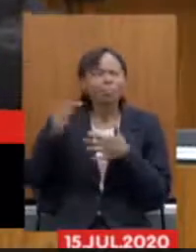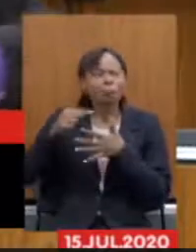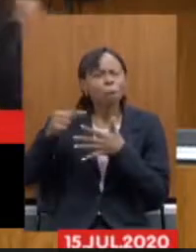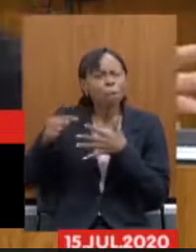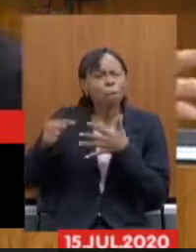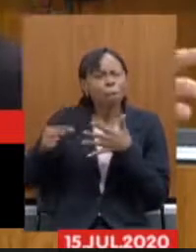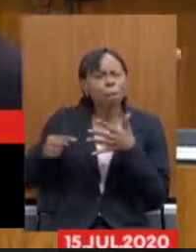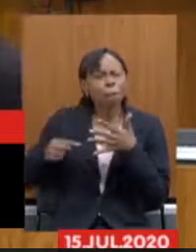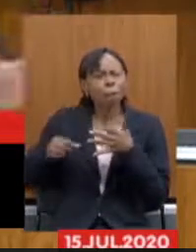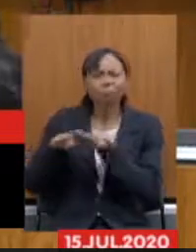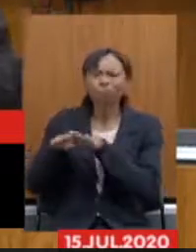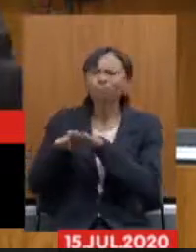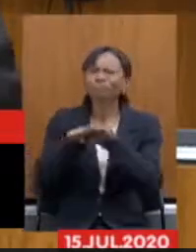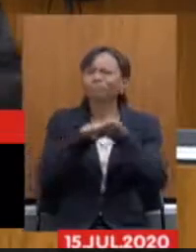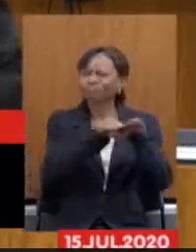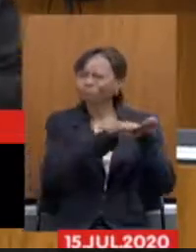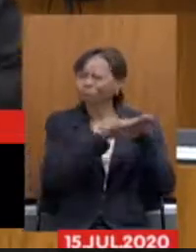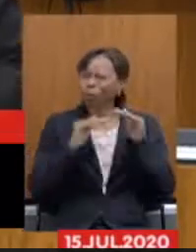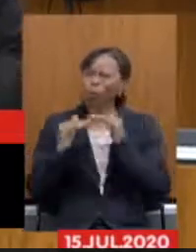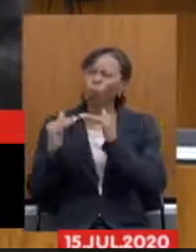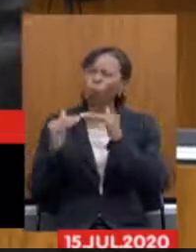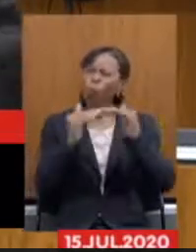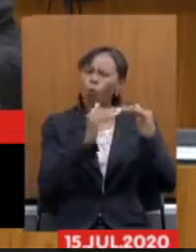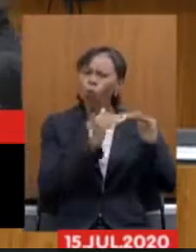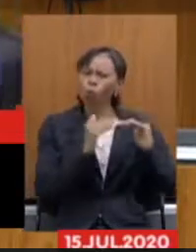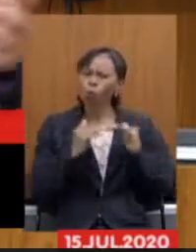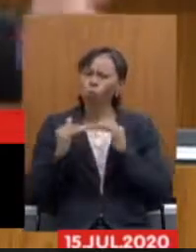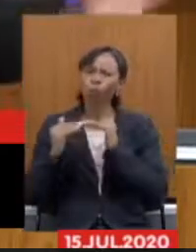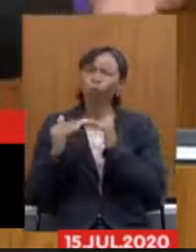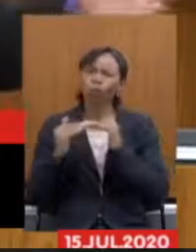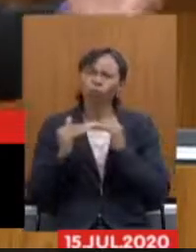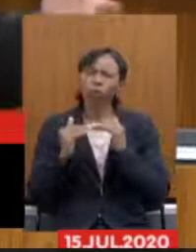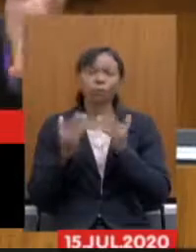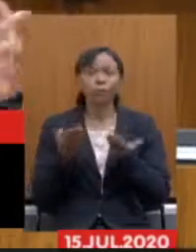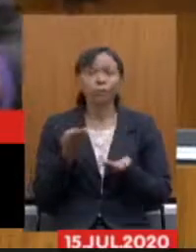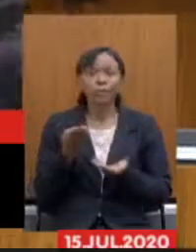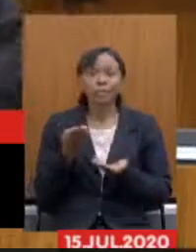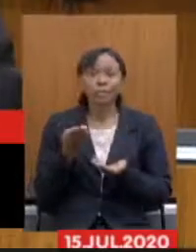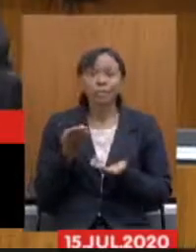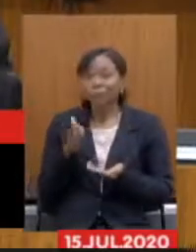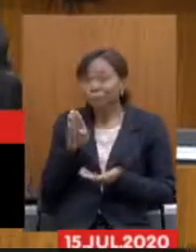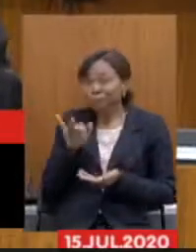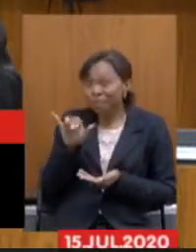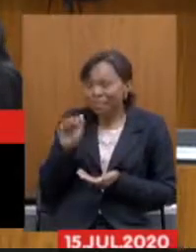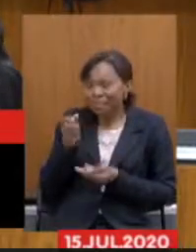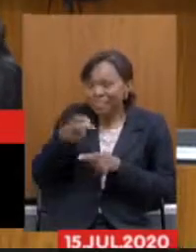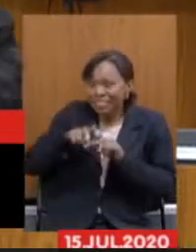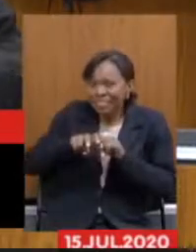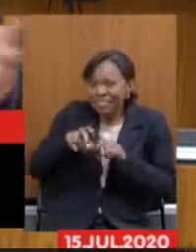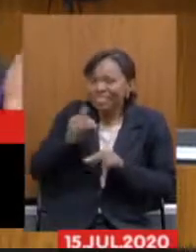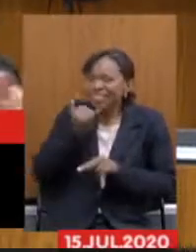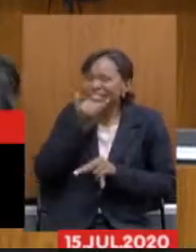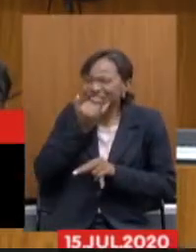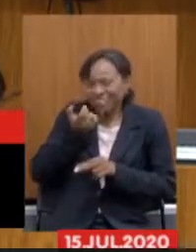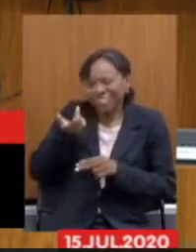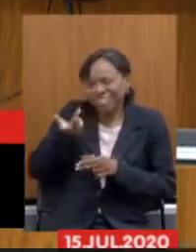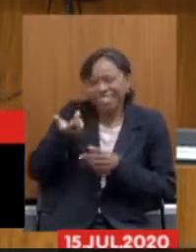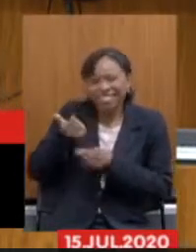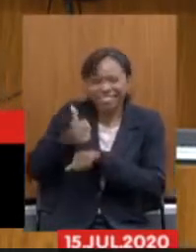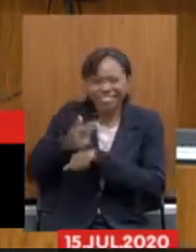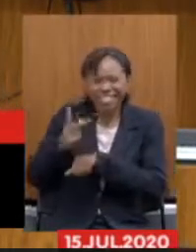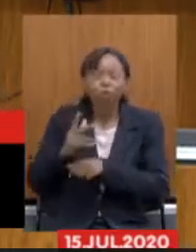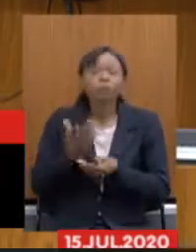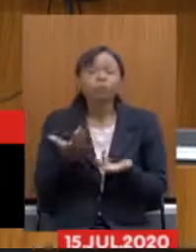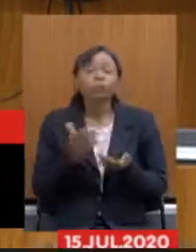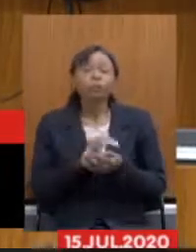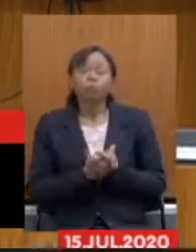são consenso. Os pontos são consenso, Bia, desculpa ter ocupado sua cadeira, em todos os servidores. E o